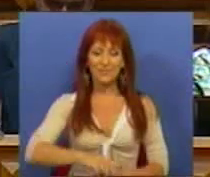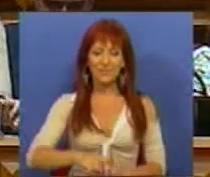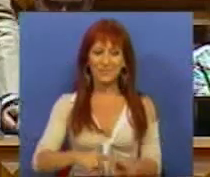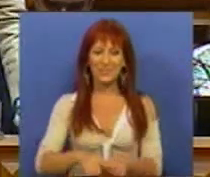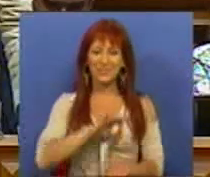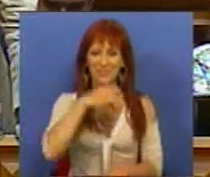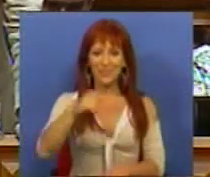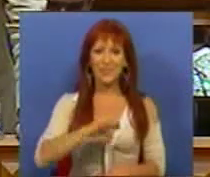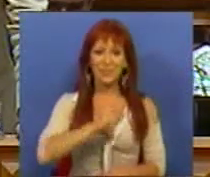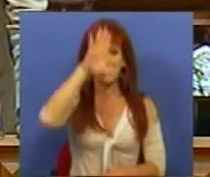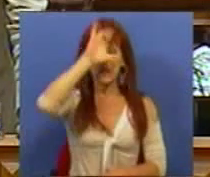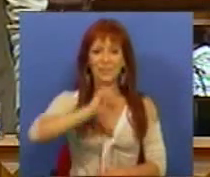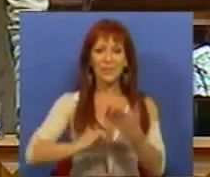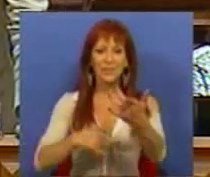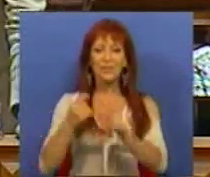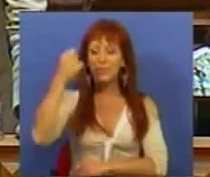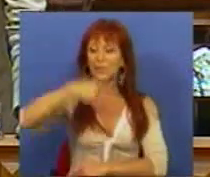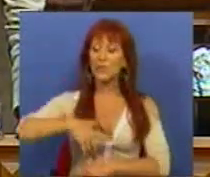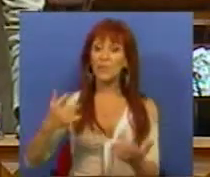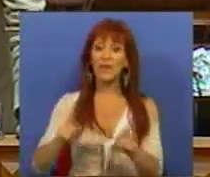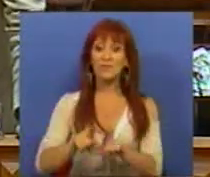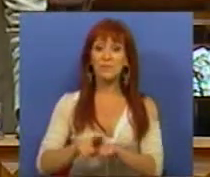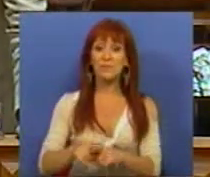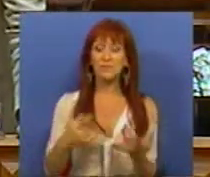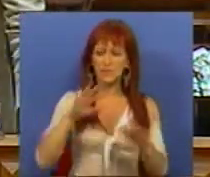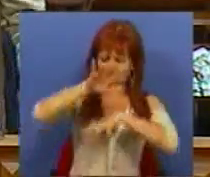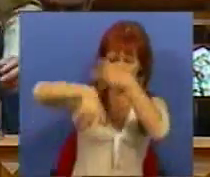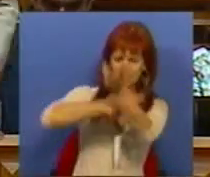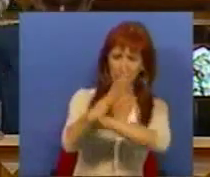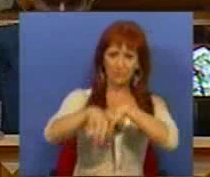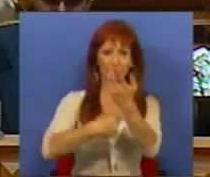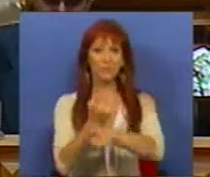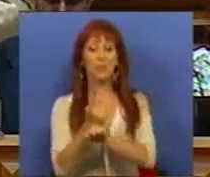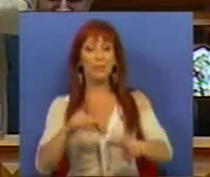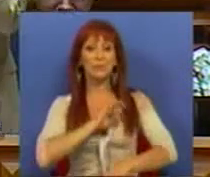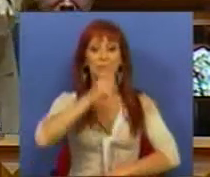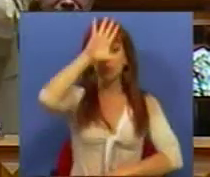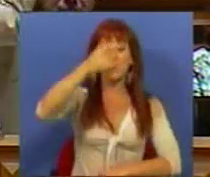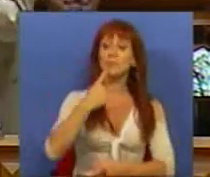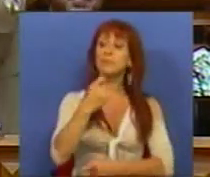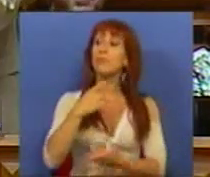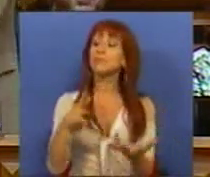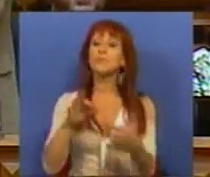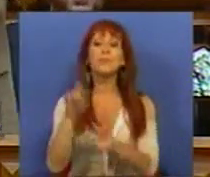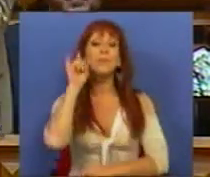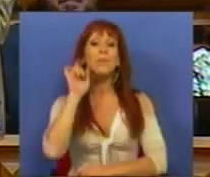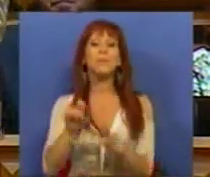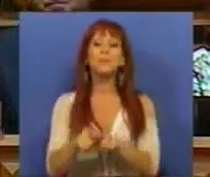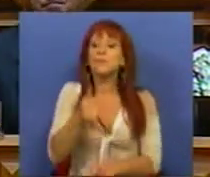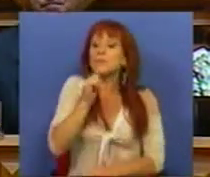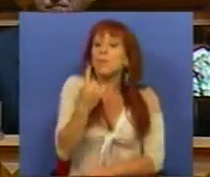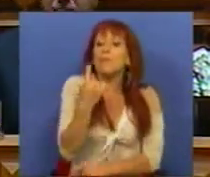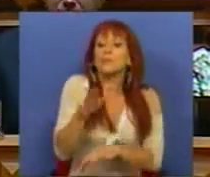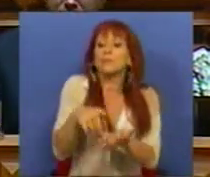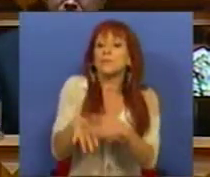Sr. Presidente, Sr. Primeiro-Ministro, o caso está a ficar um imbróglio, porque o Sr. Primeiro-Ministro é perguntado sobre o valor de uma medida